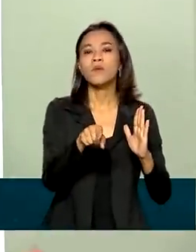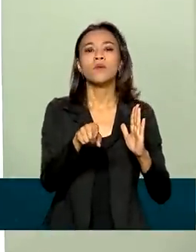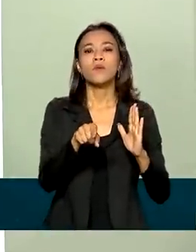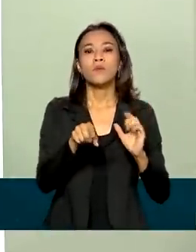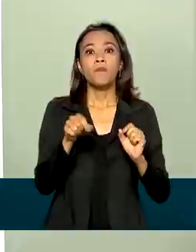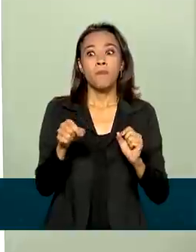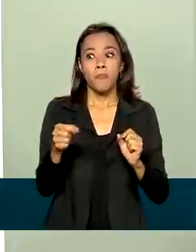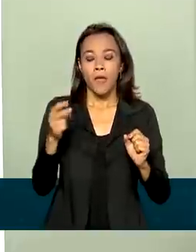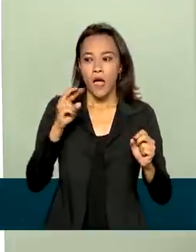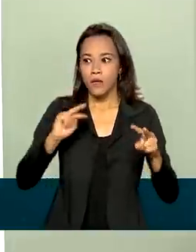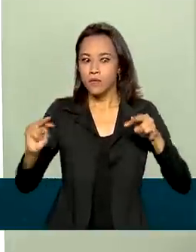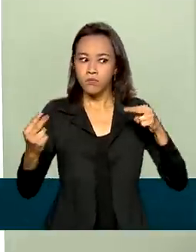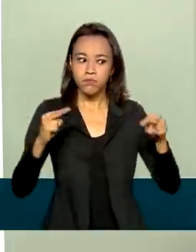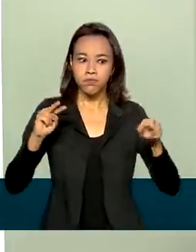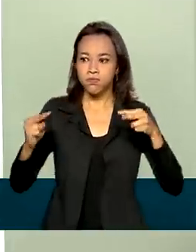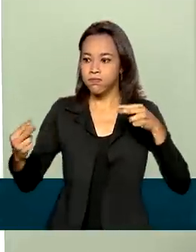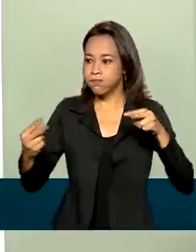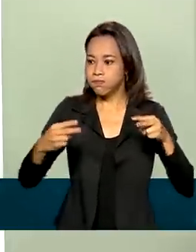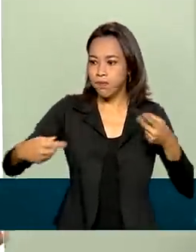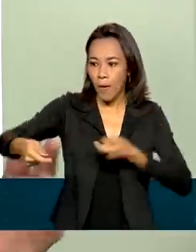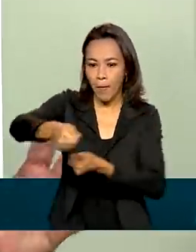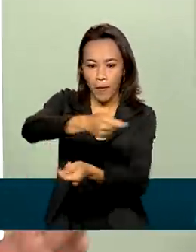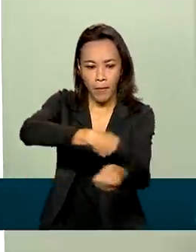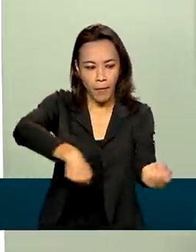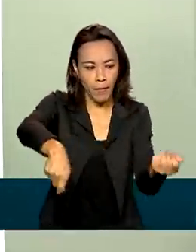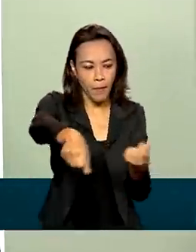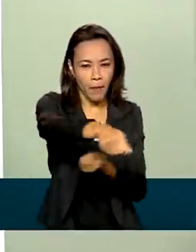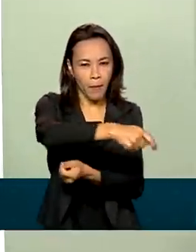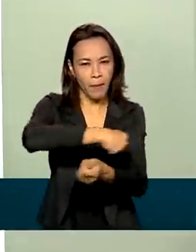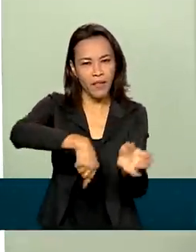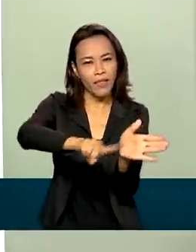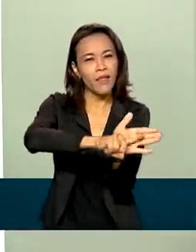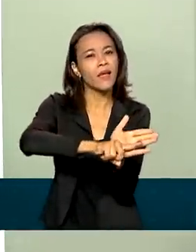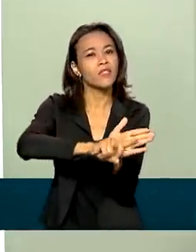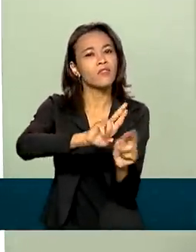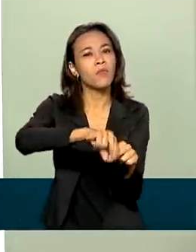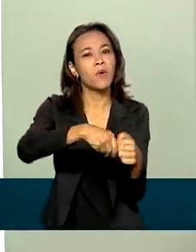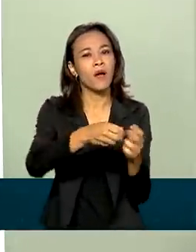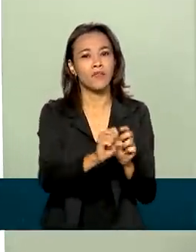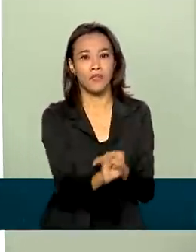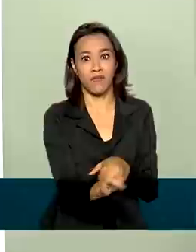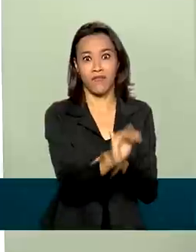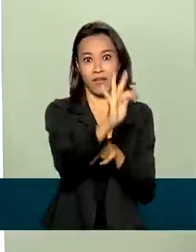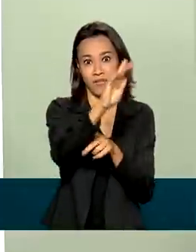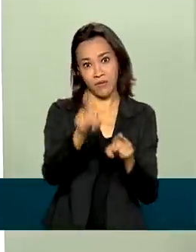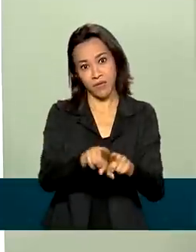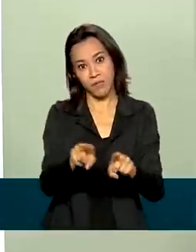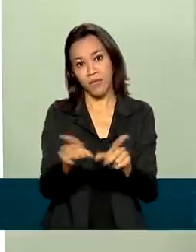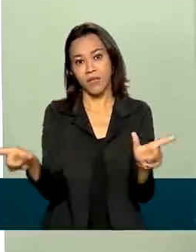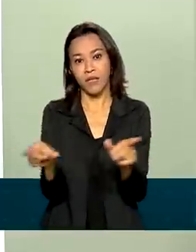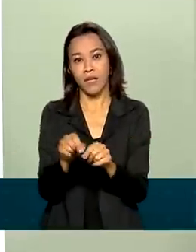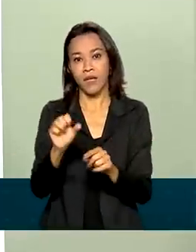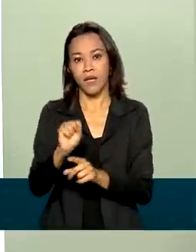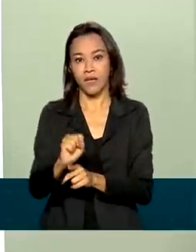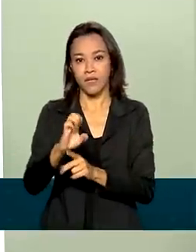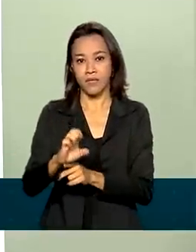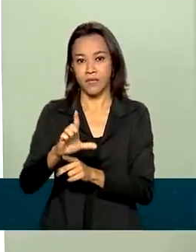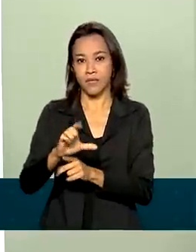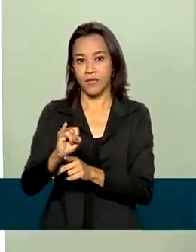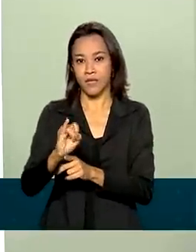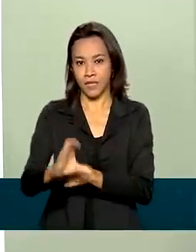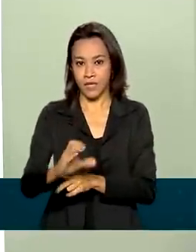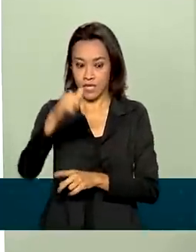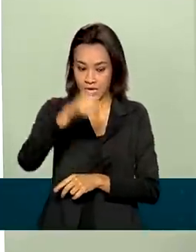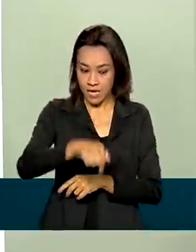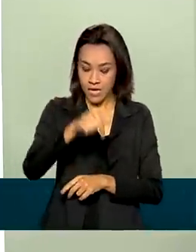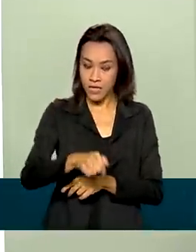se tornaram agora mais negativas em relação à inflação e à taxa Selic. A expectativa do mercado é que a inflação feche